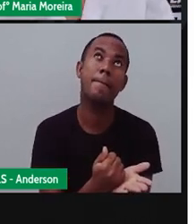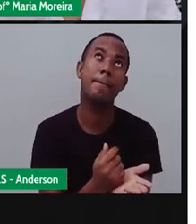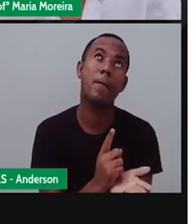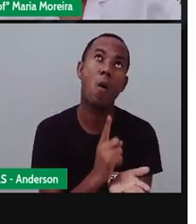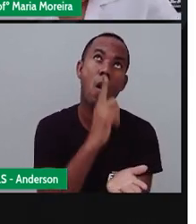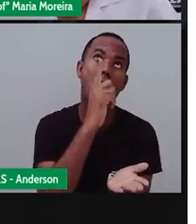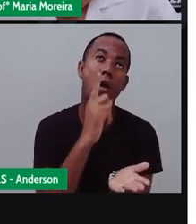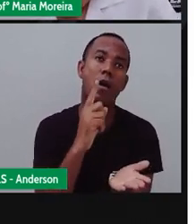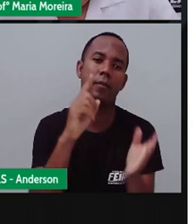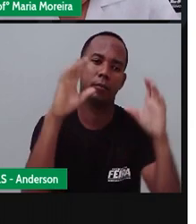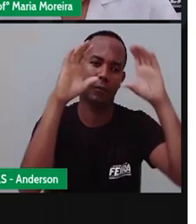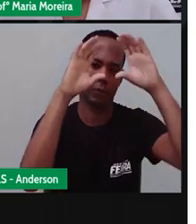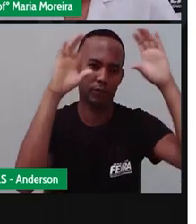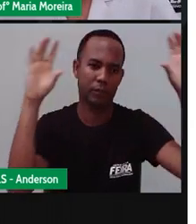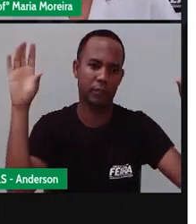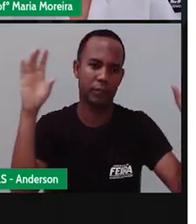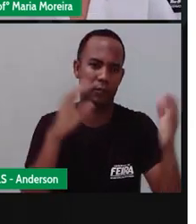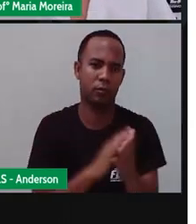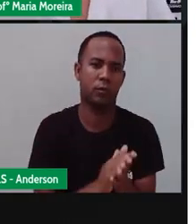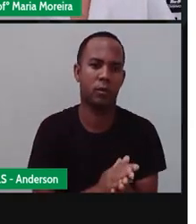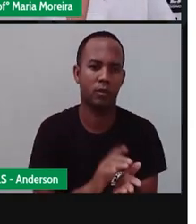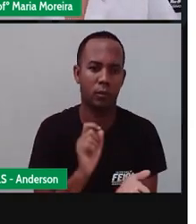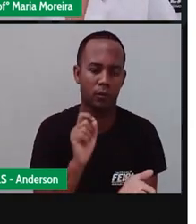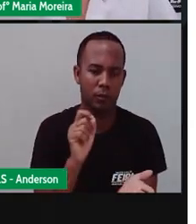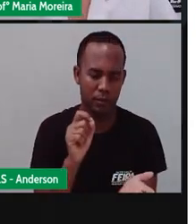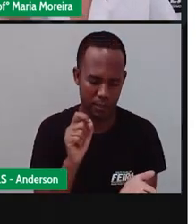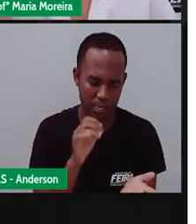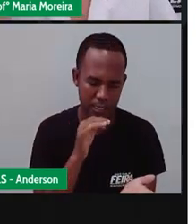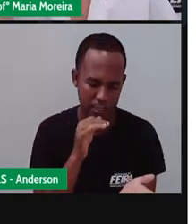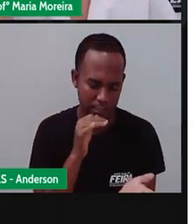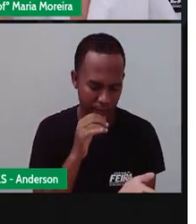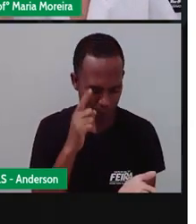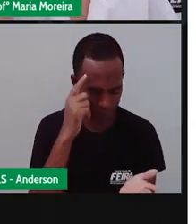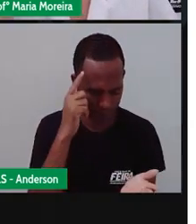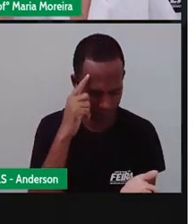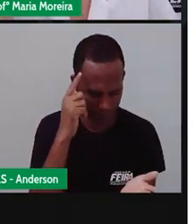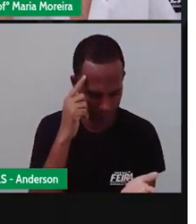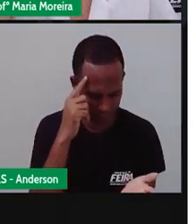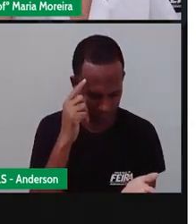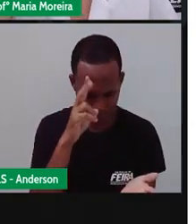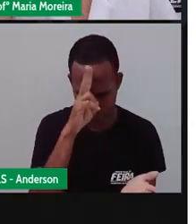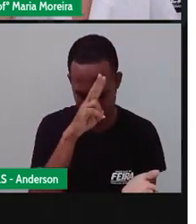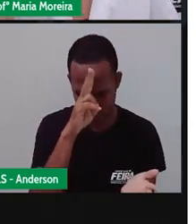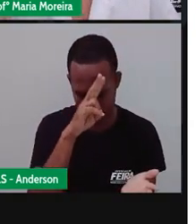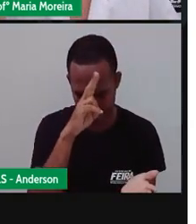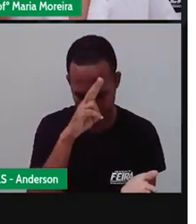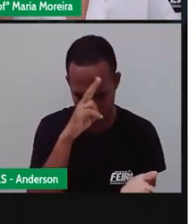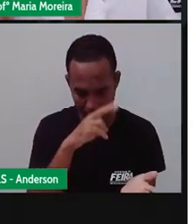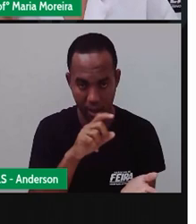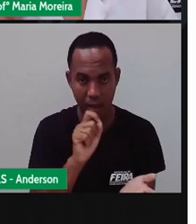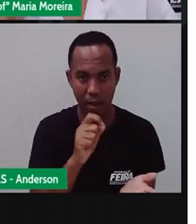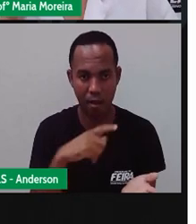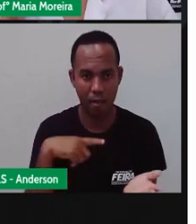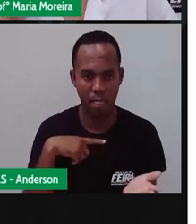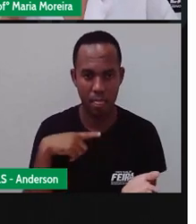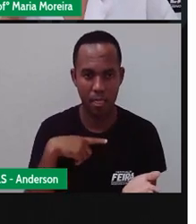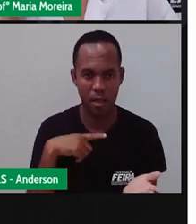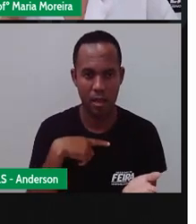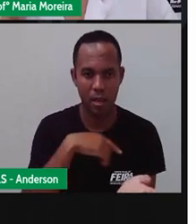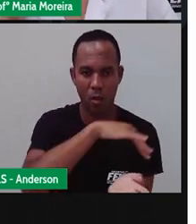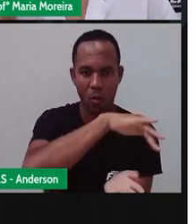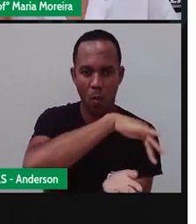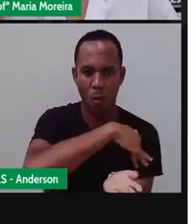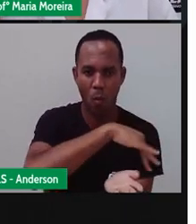quê? Porque quando a gente faz assim, a gente começa a visualizar, a começa o quê? A lembrar. Ah, tem a rua daqui do